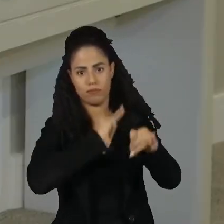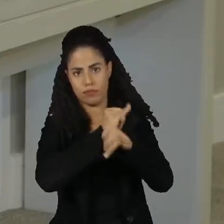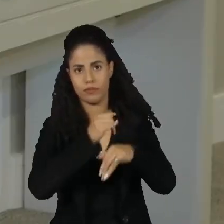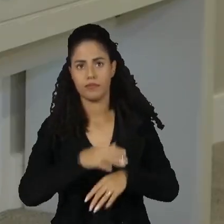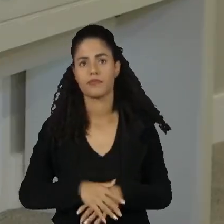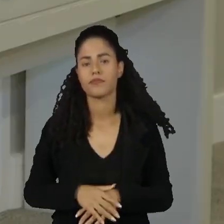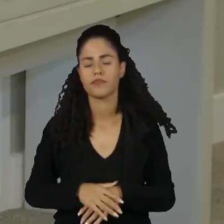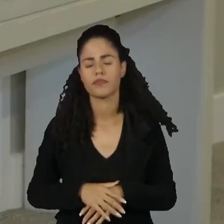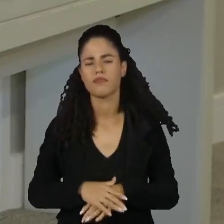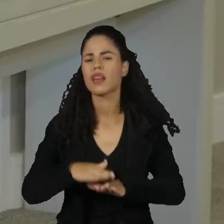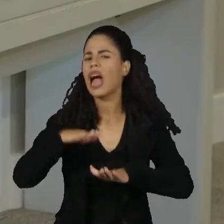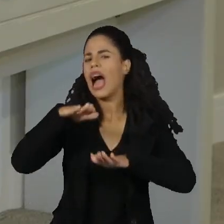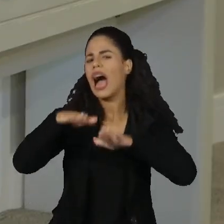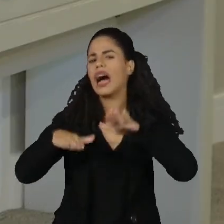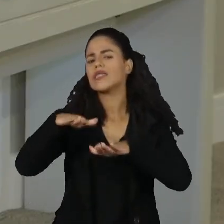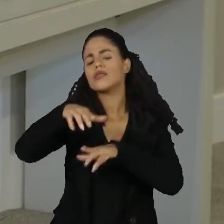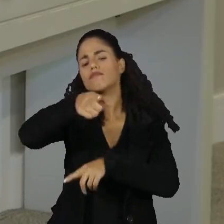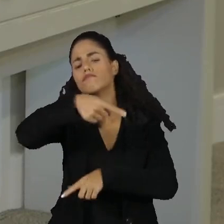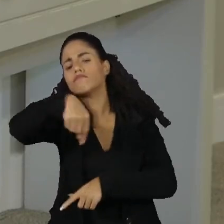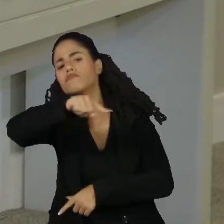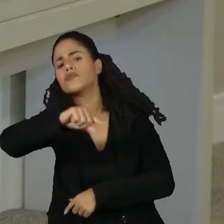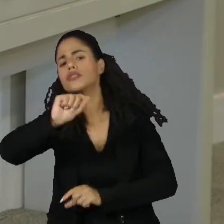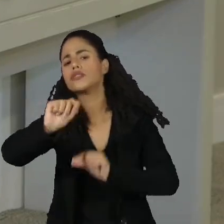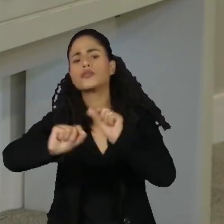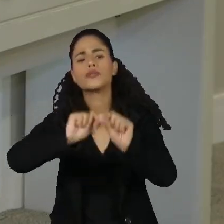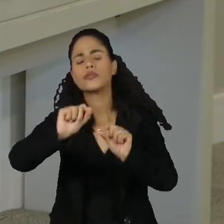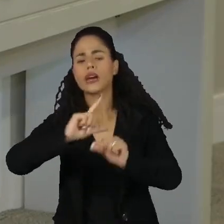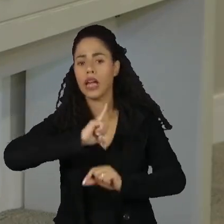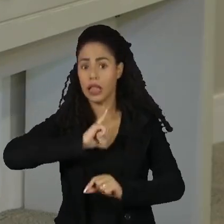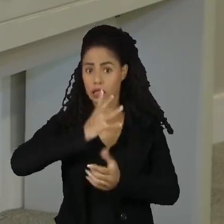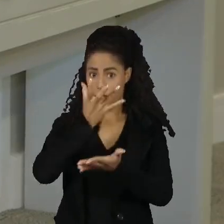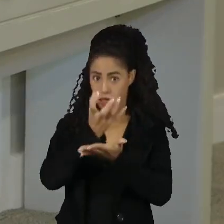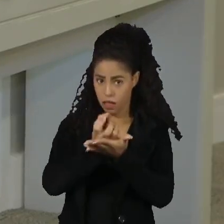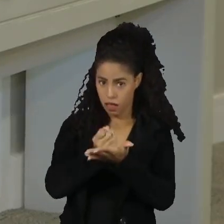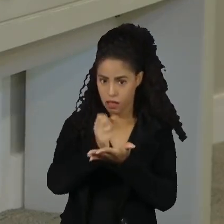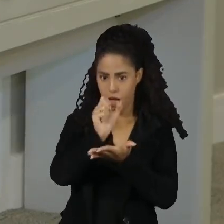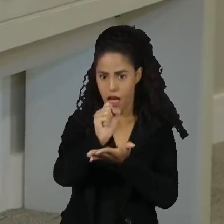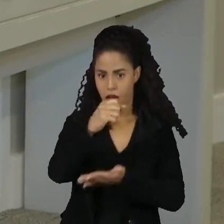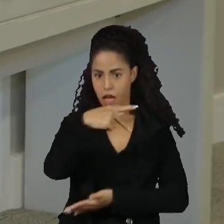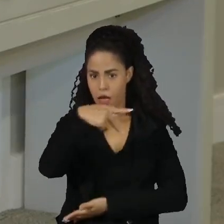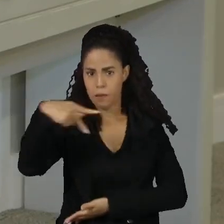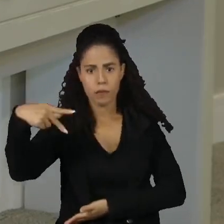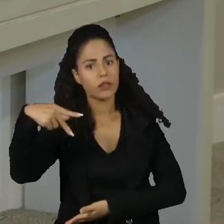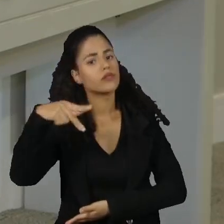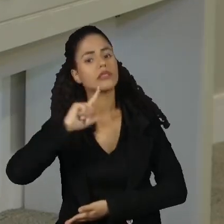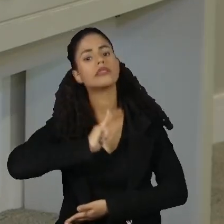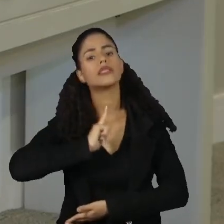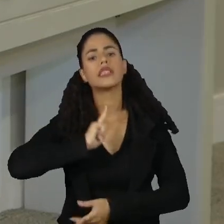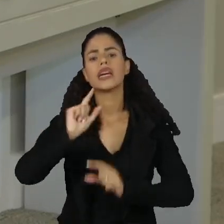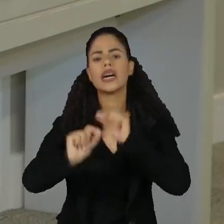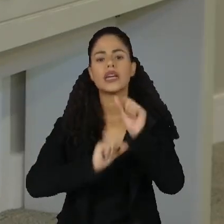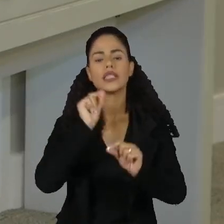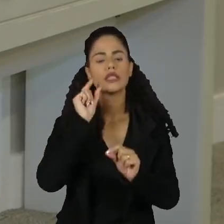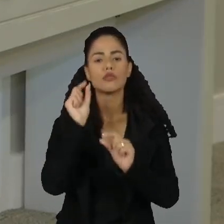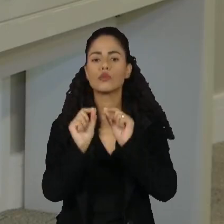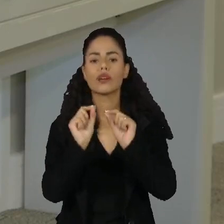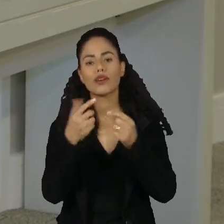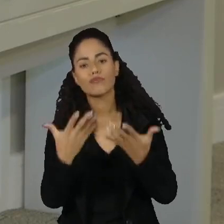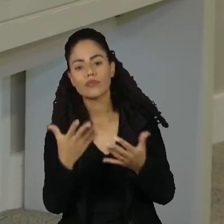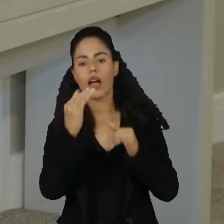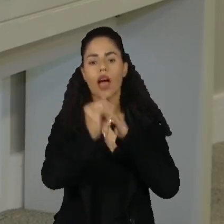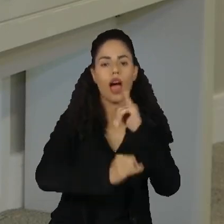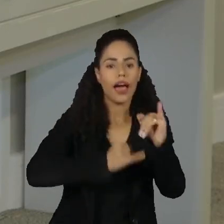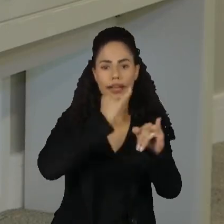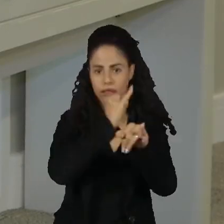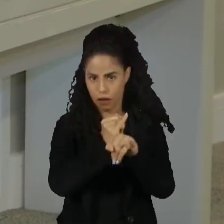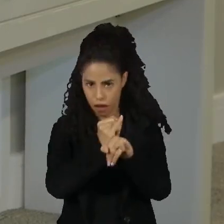Muitas vezes você tem os aplicativos patrocinados. Então, são aplicativos que não consomem o seu